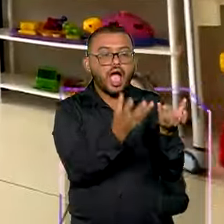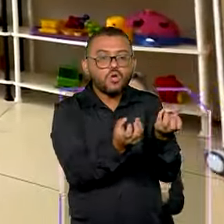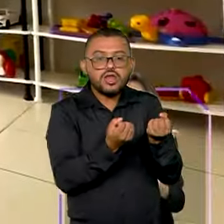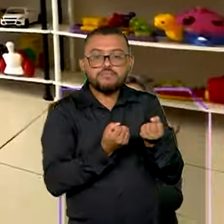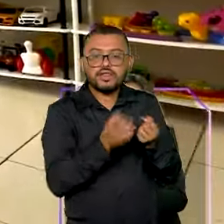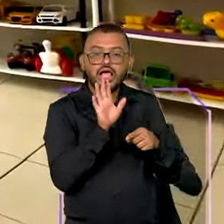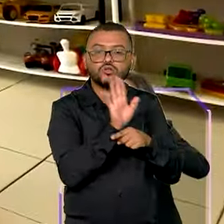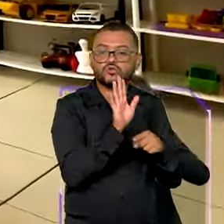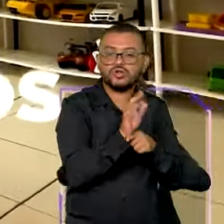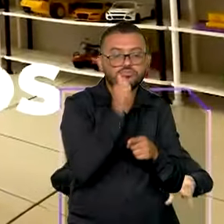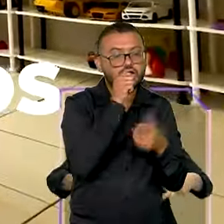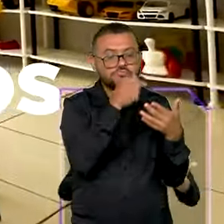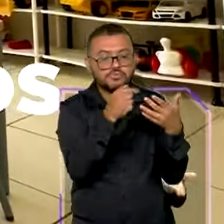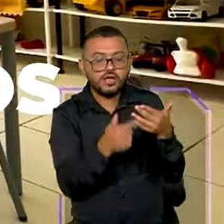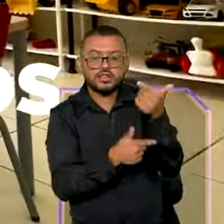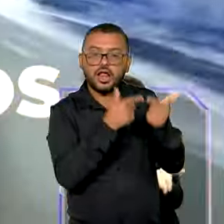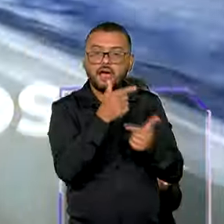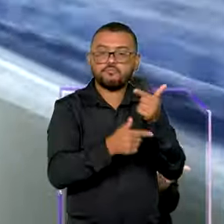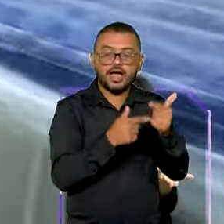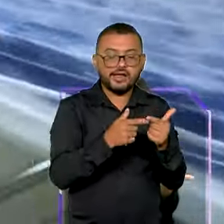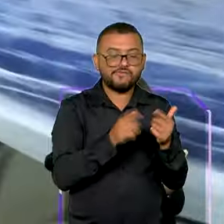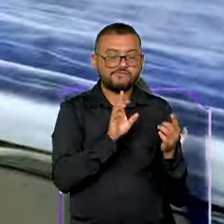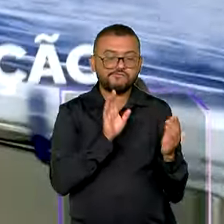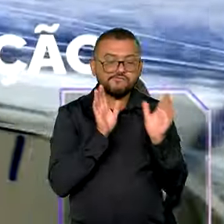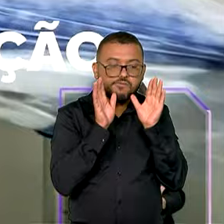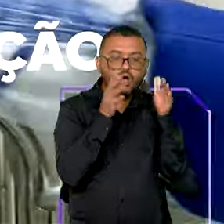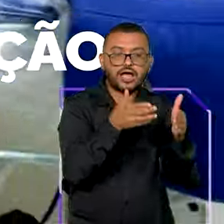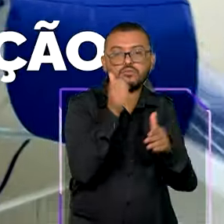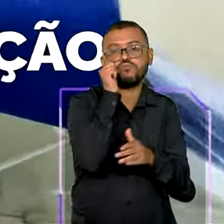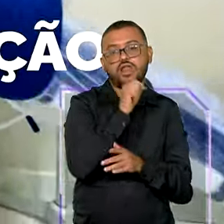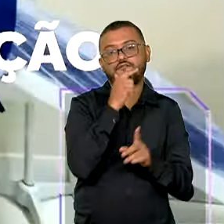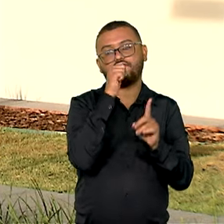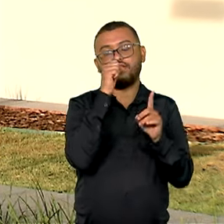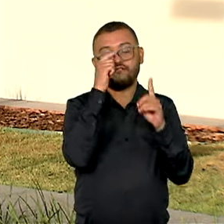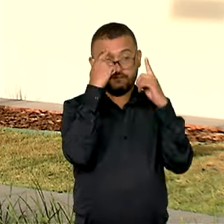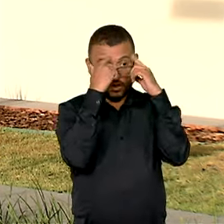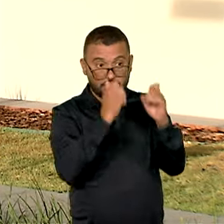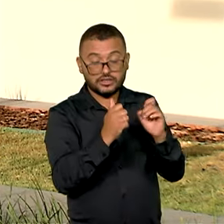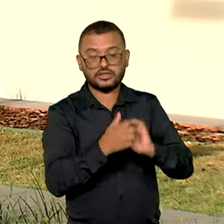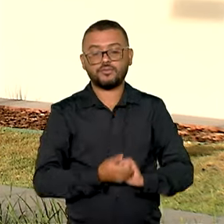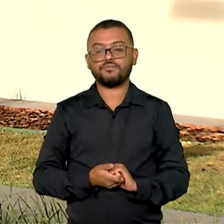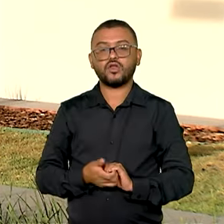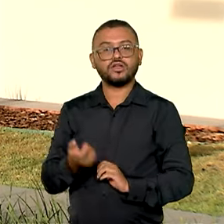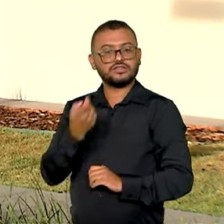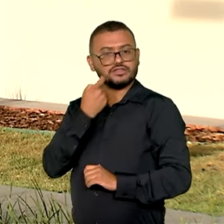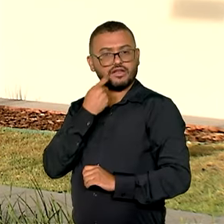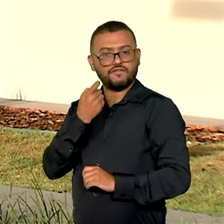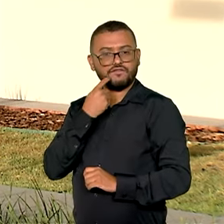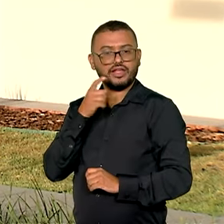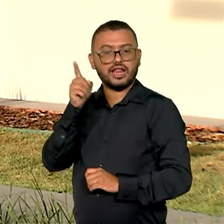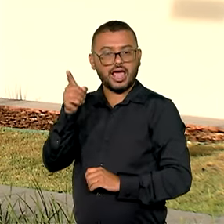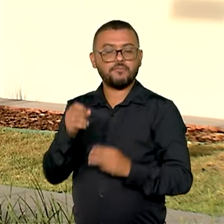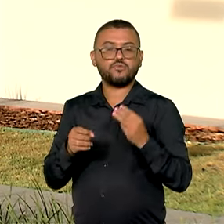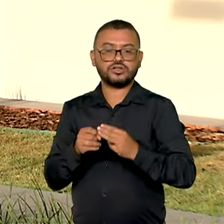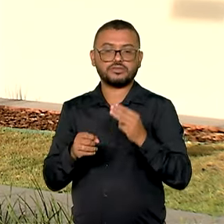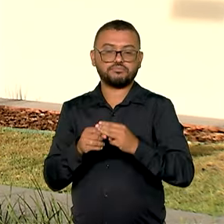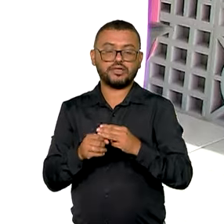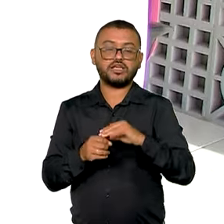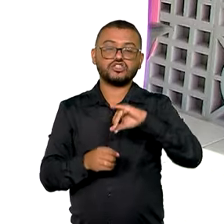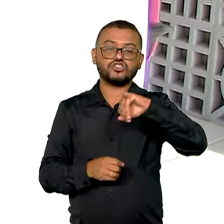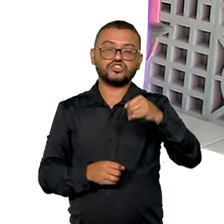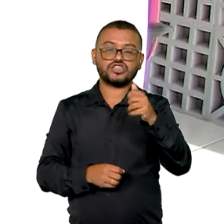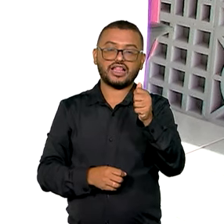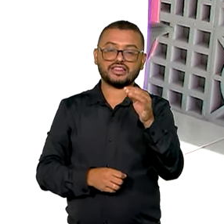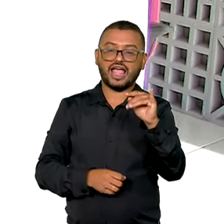e diversos serviços especializados para mulheres em situação de violência. Nesta sexta-feira, o município de Jataí, em Goiás,